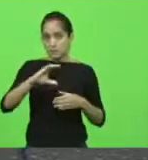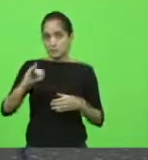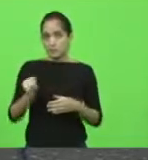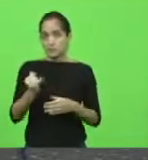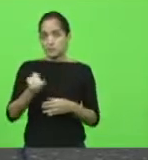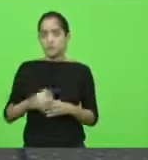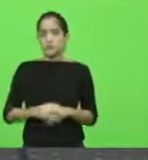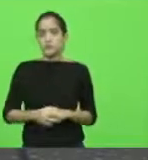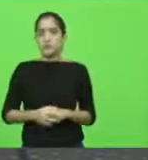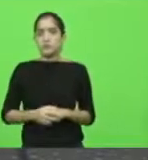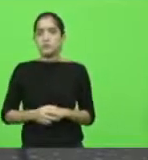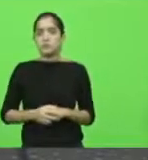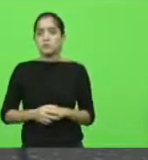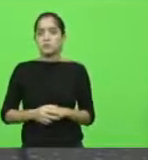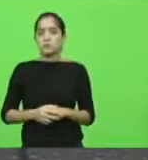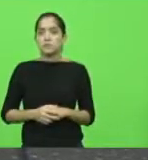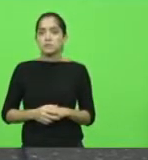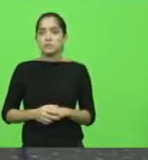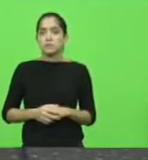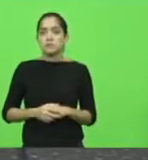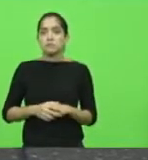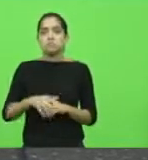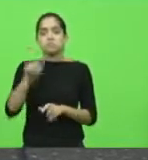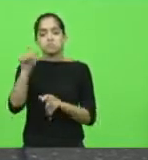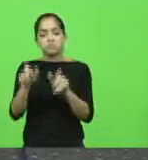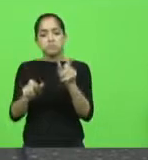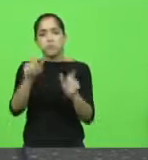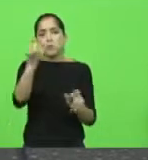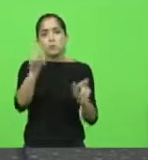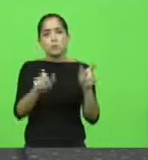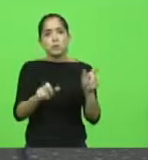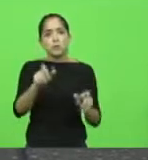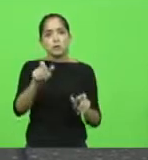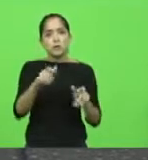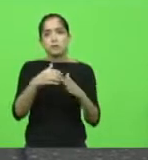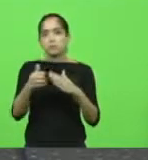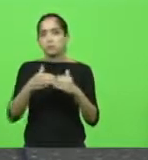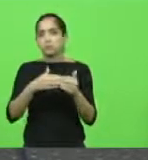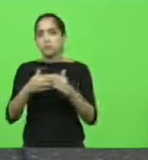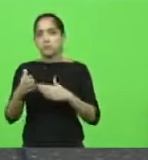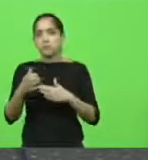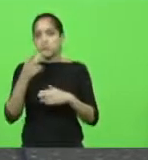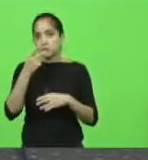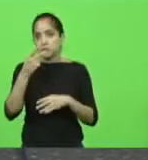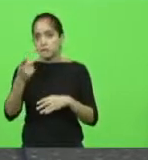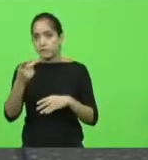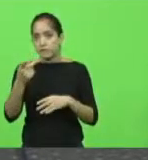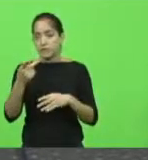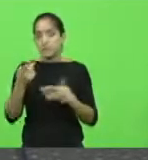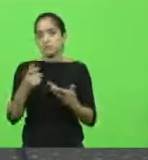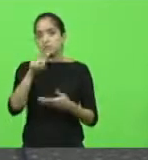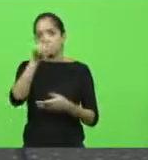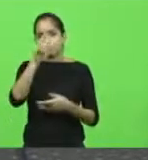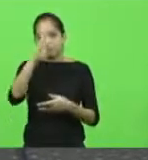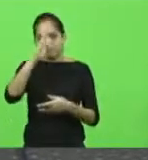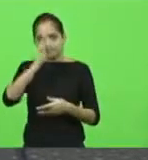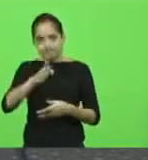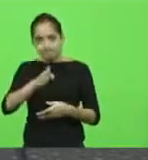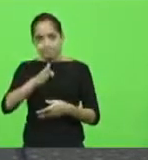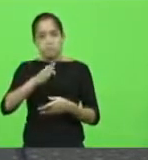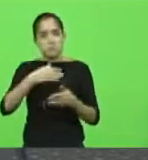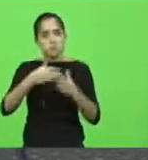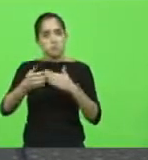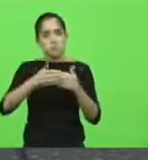que, enquanto qualquer cidadão, qualquer, nós estamos falando de uma situação específica, mas qualquer